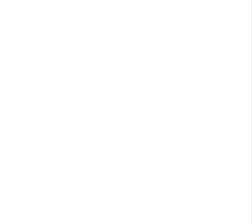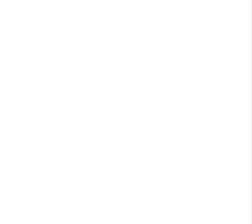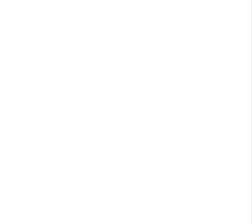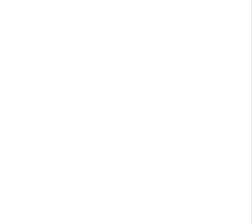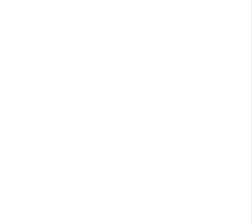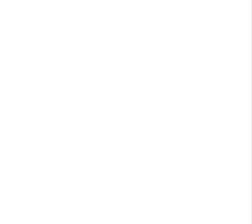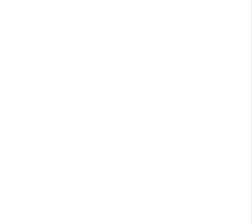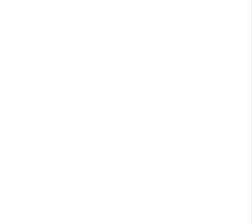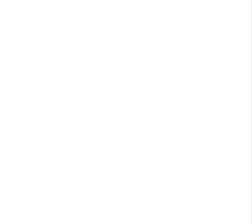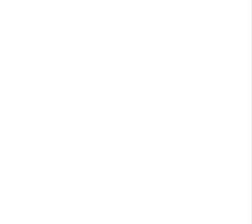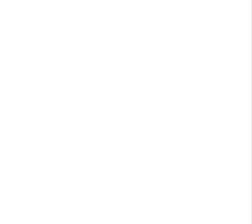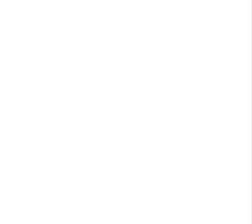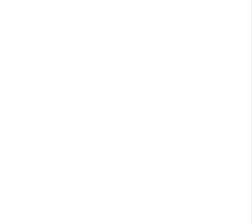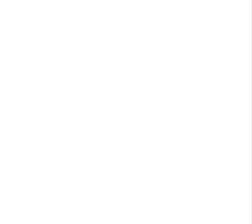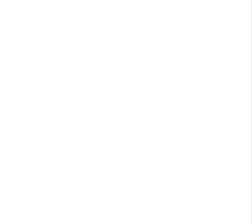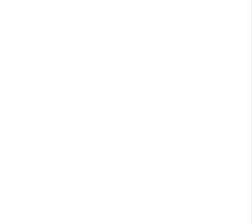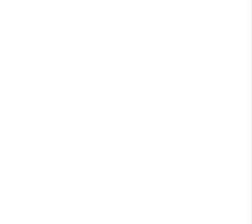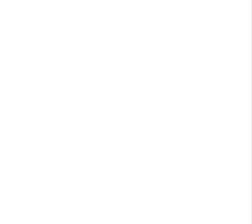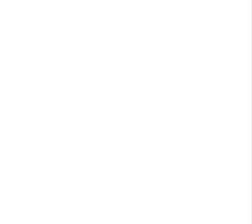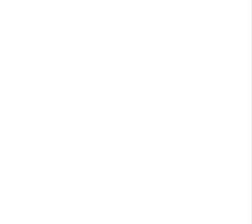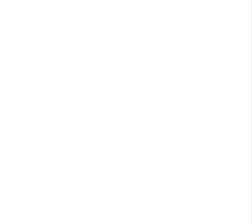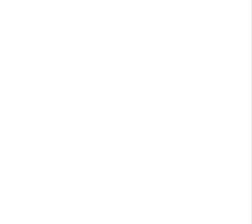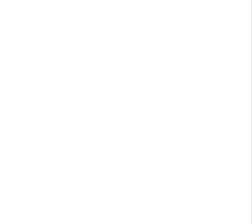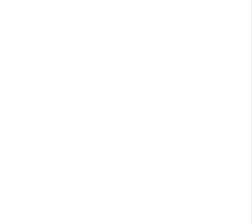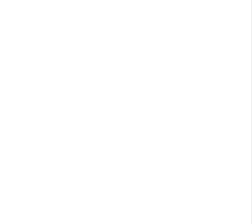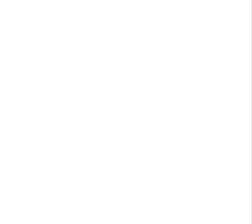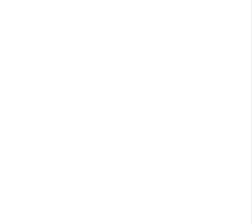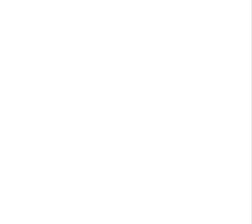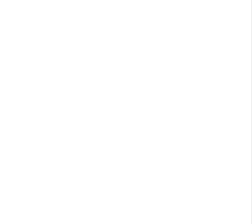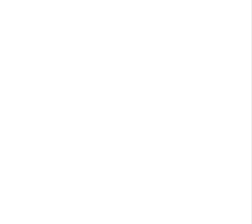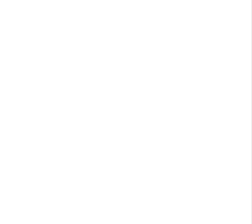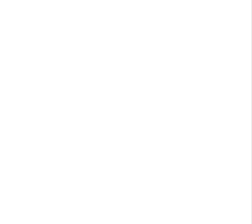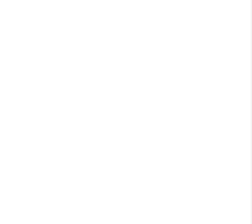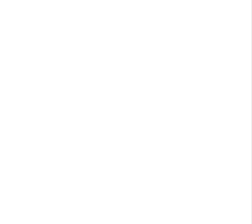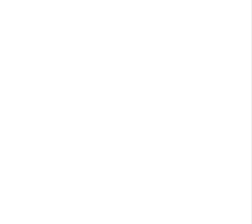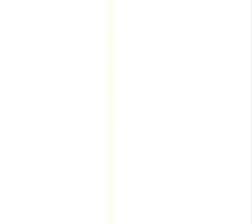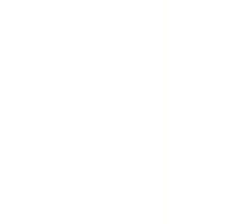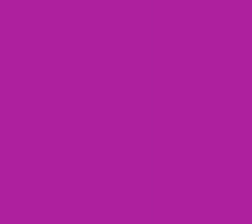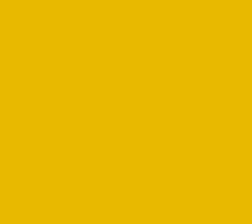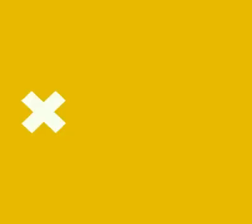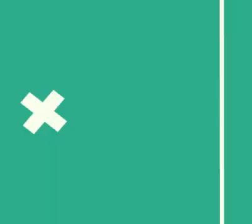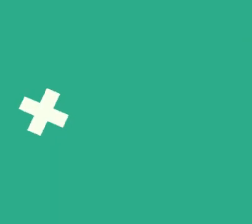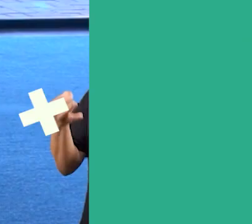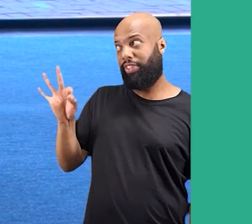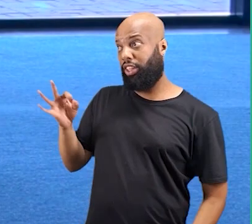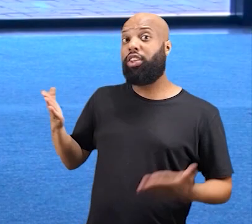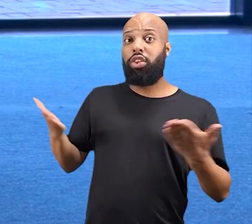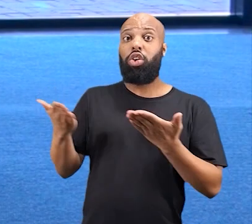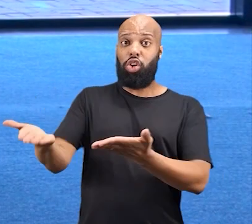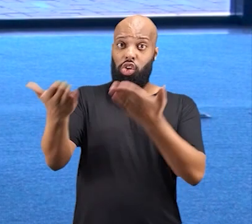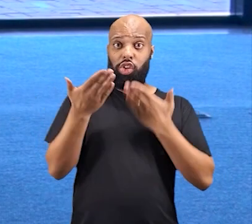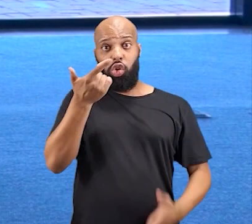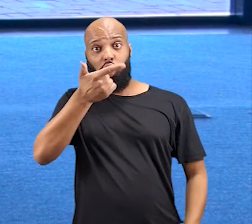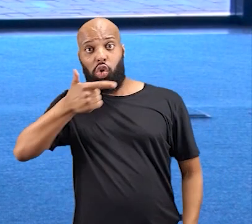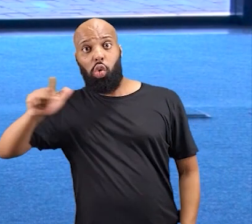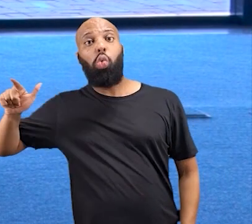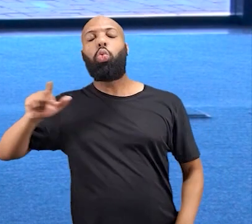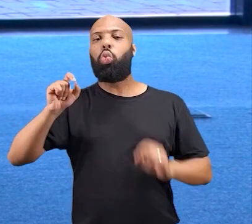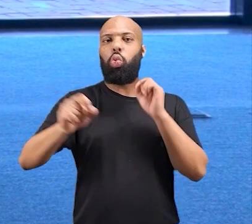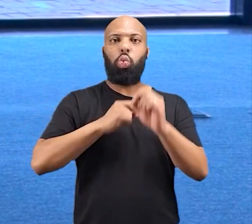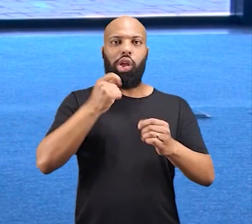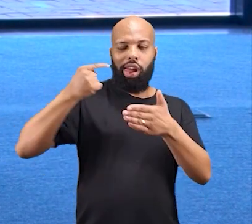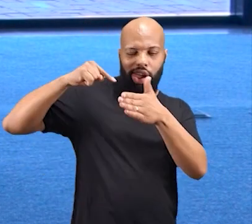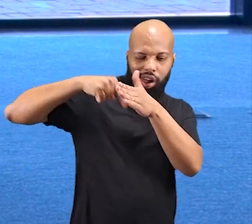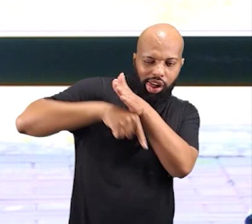Ministério da Cultura apresenta Festival de Felicidade Online 2023 E agora eu vou convidar para outra